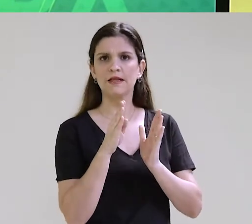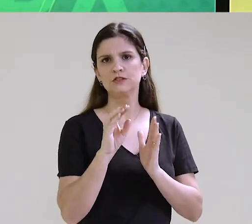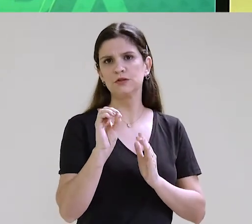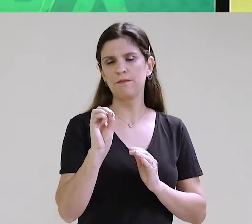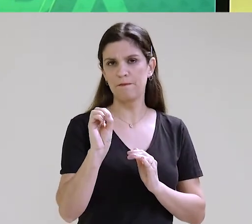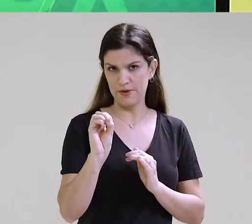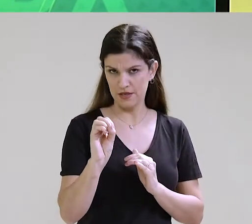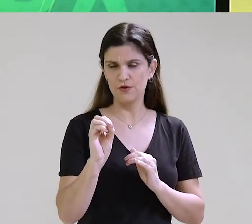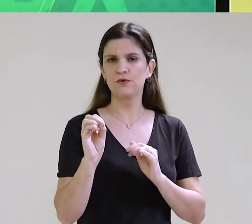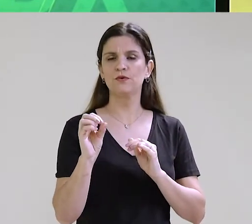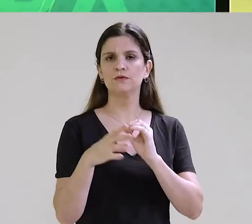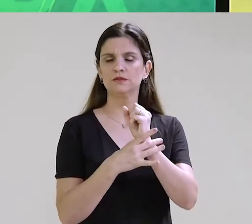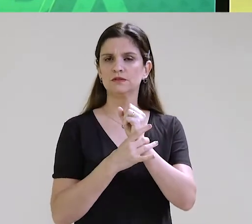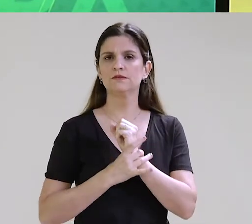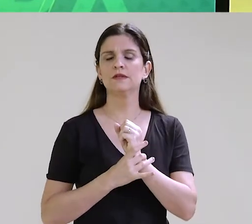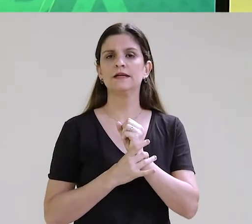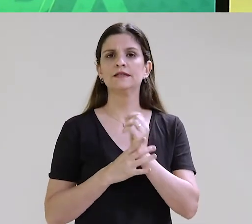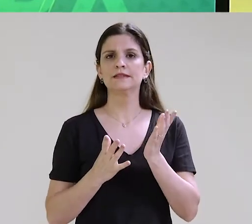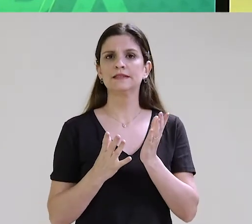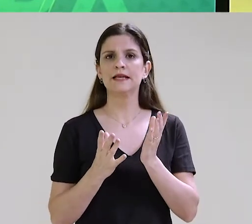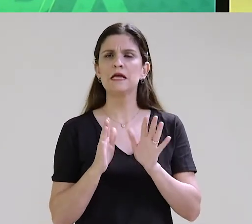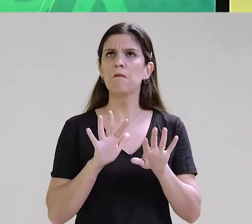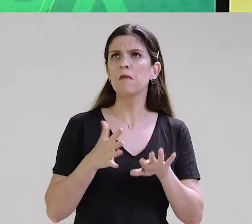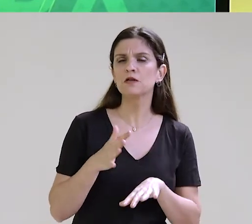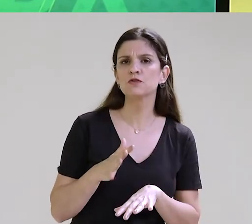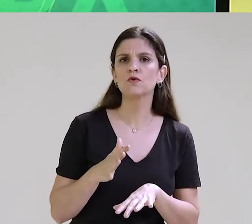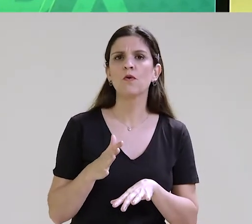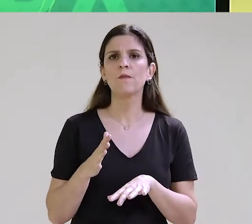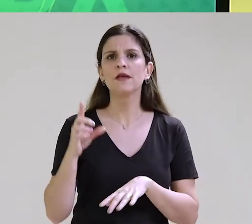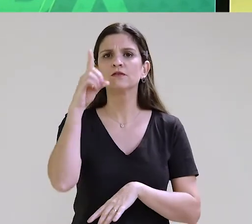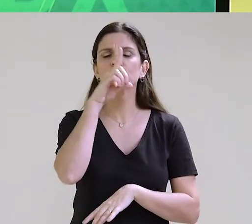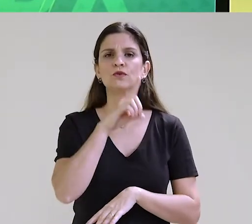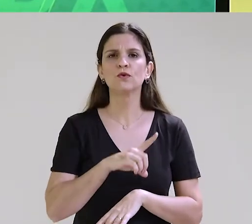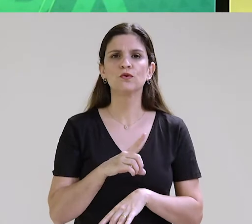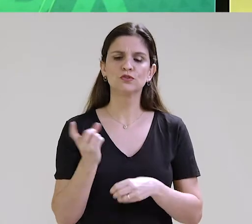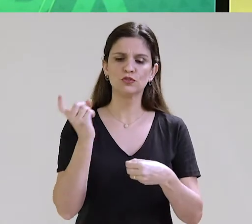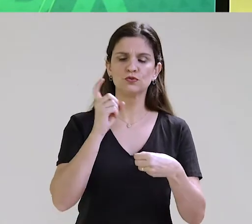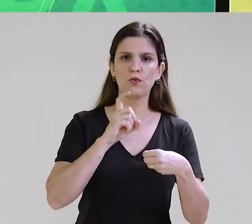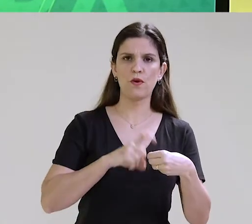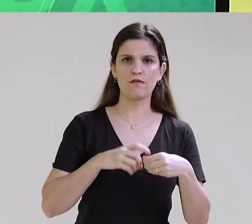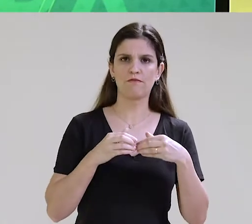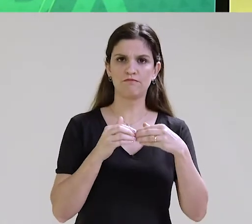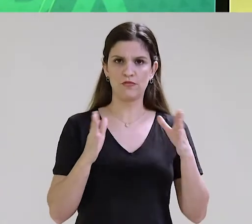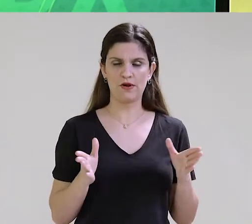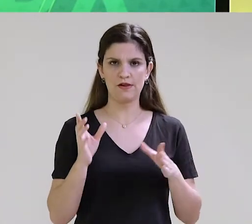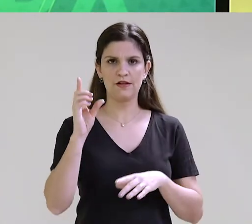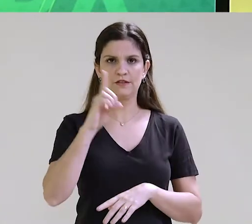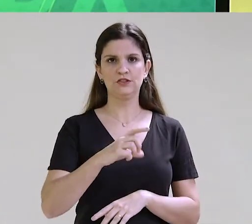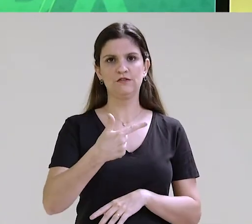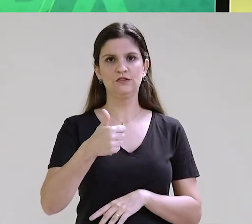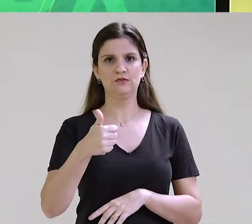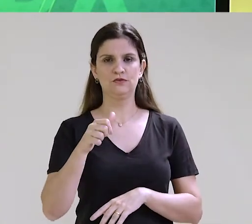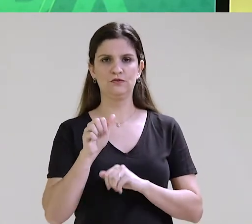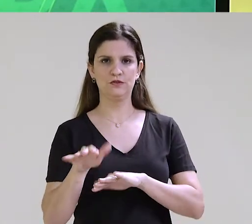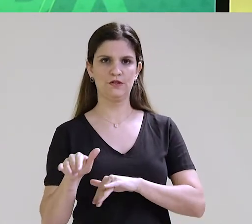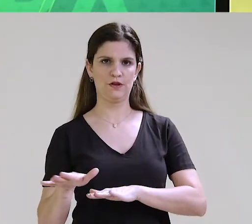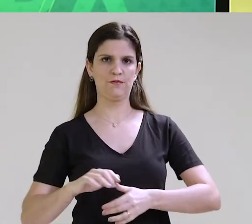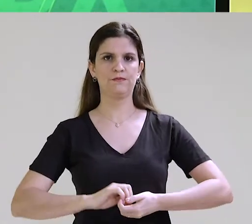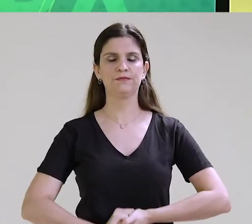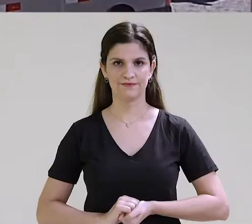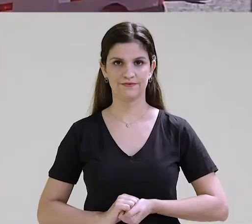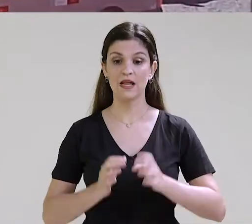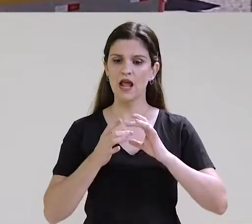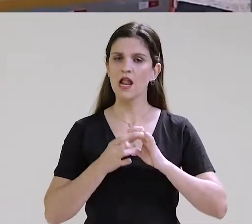protocolo de biossegurança. A previsão é de que as aulas na rede privada sejam retomadas no dia 21 de